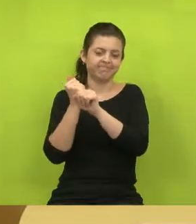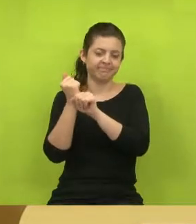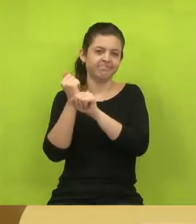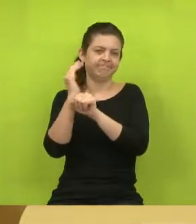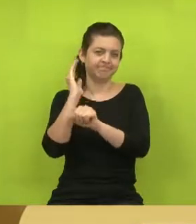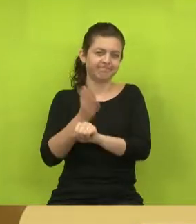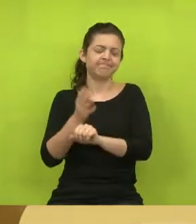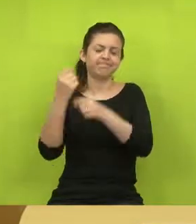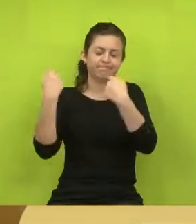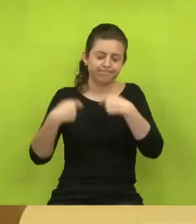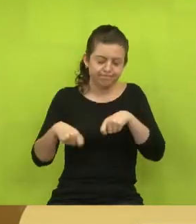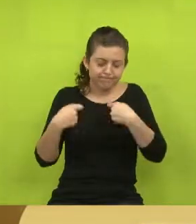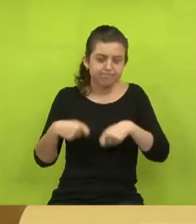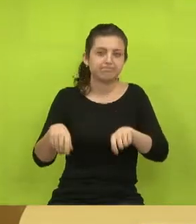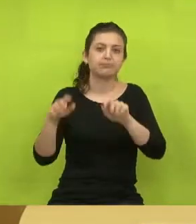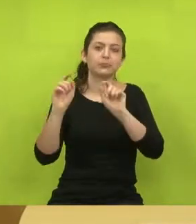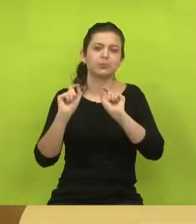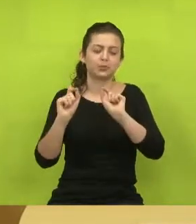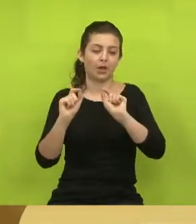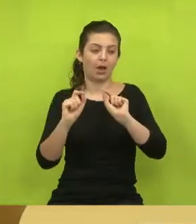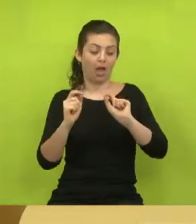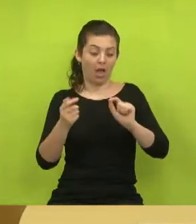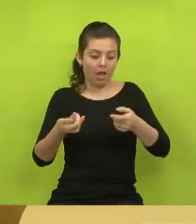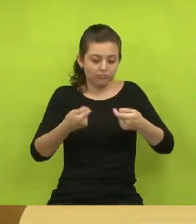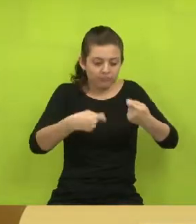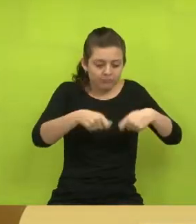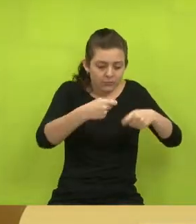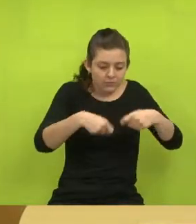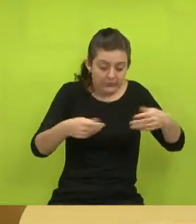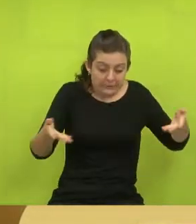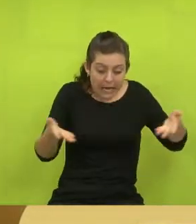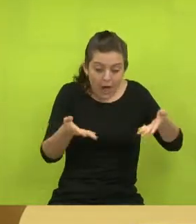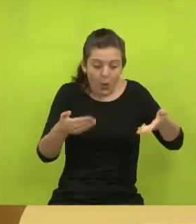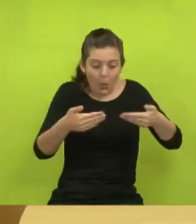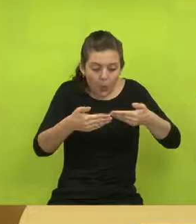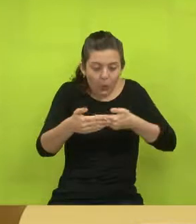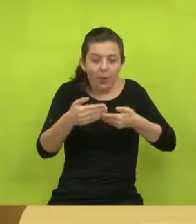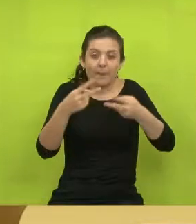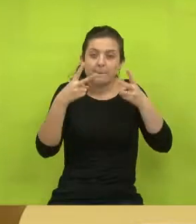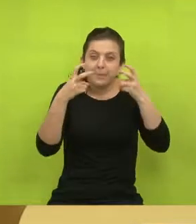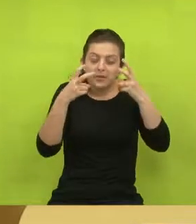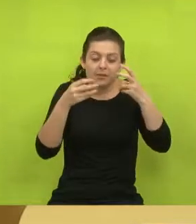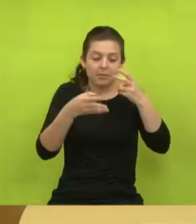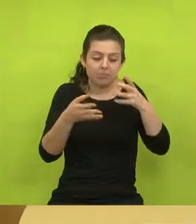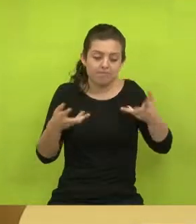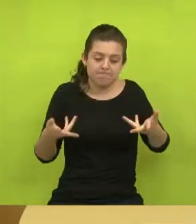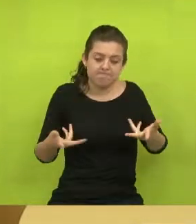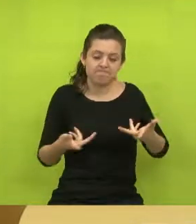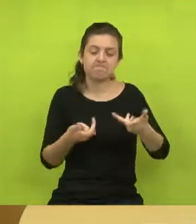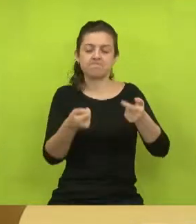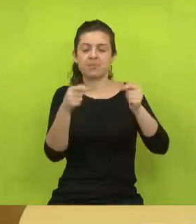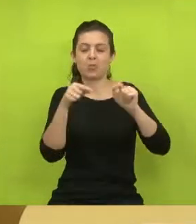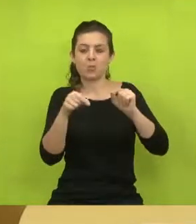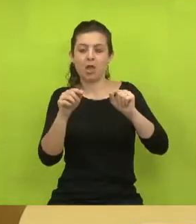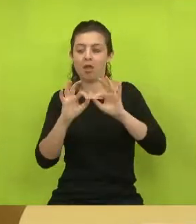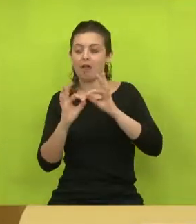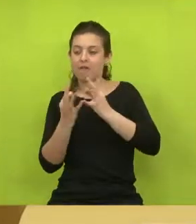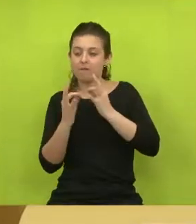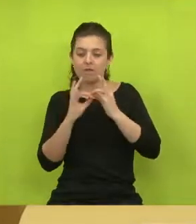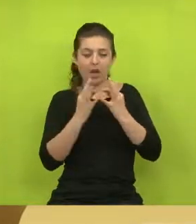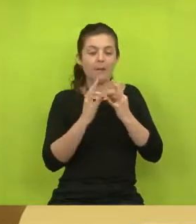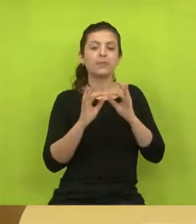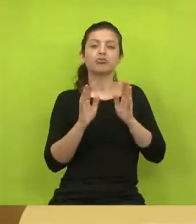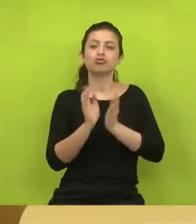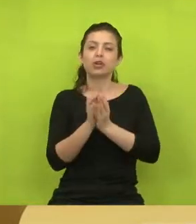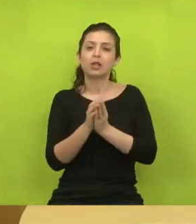Então é preciso que a atual administração também veja isso para que as famílias de Jacareí